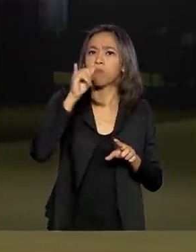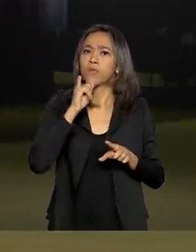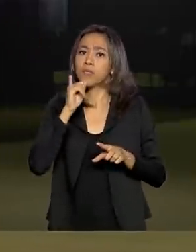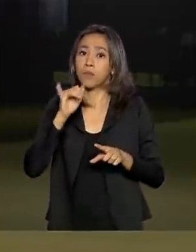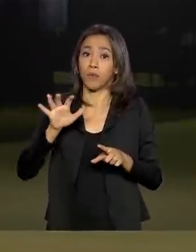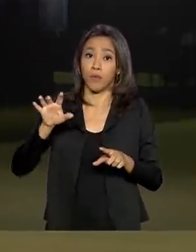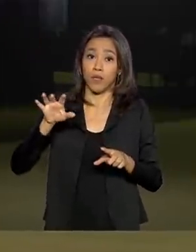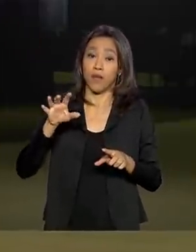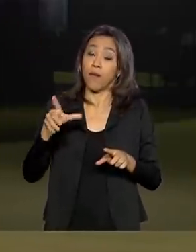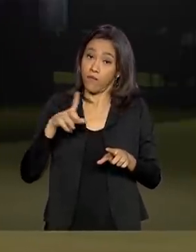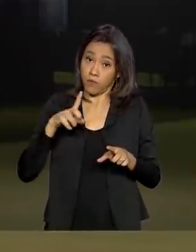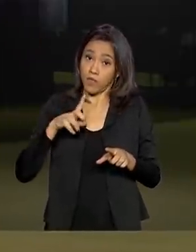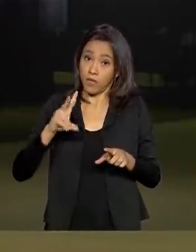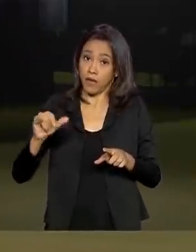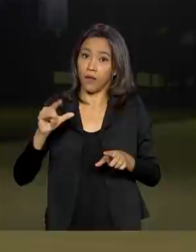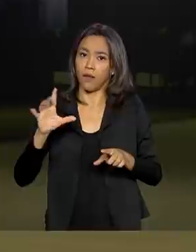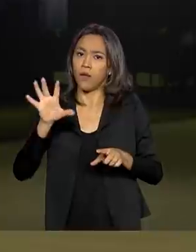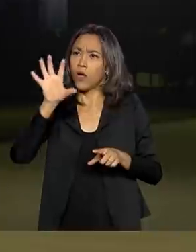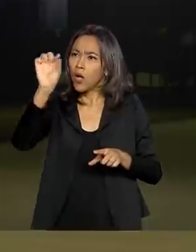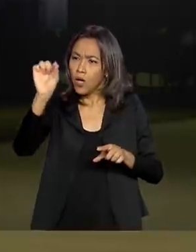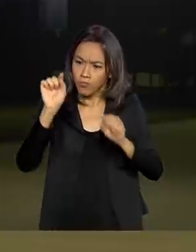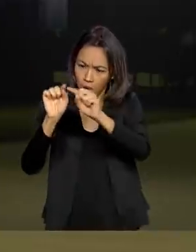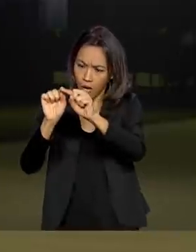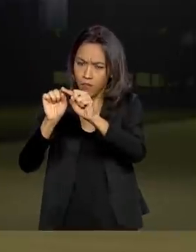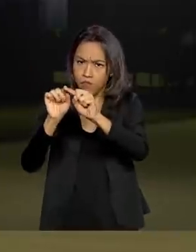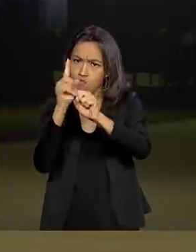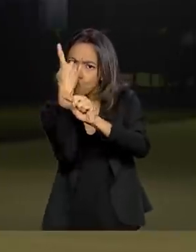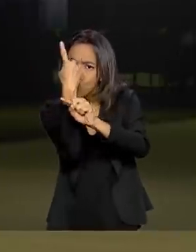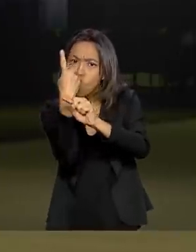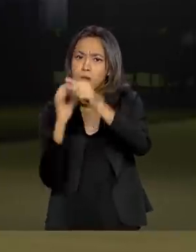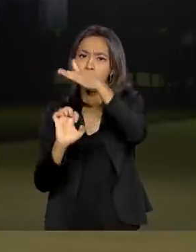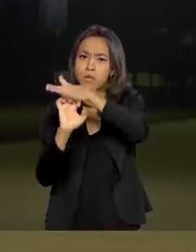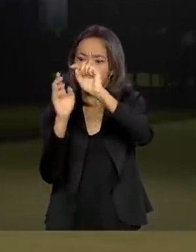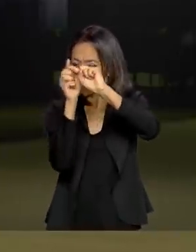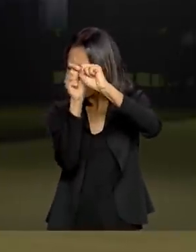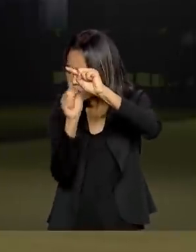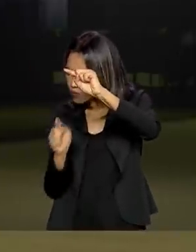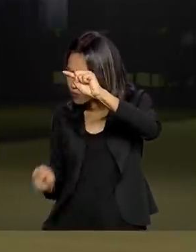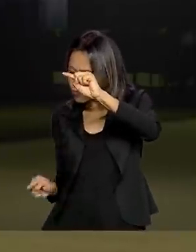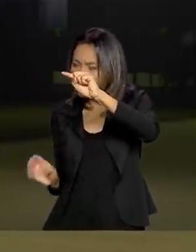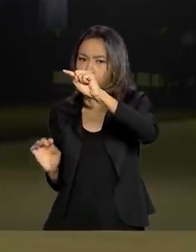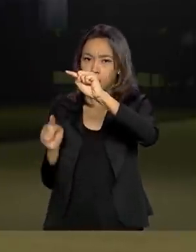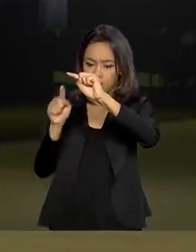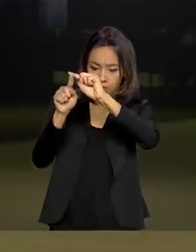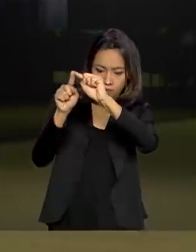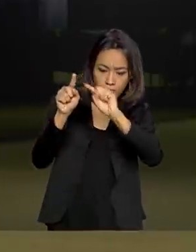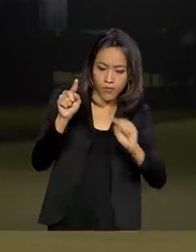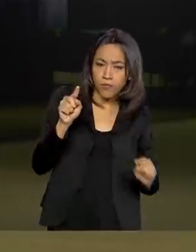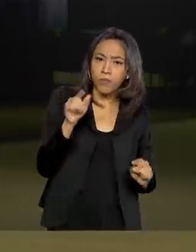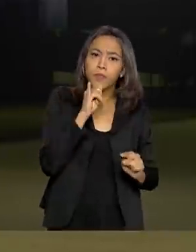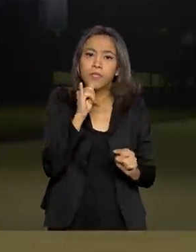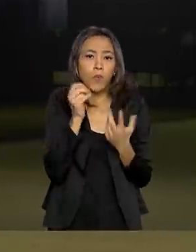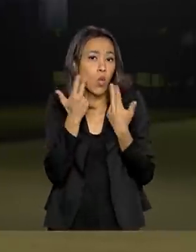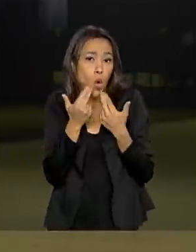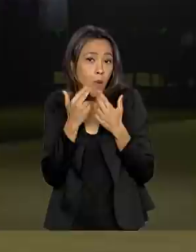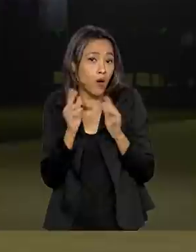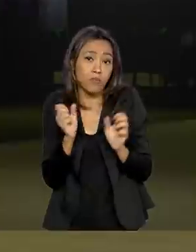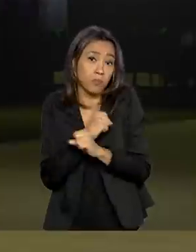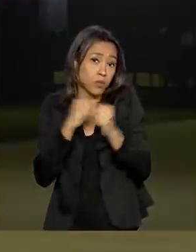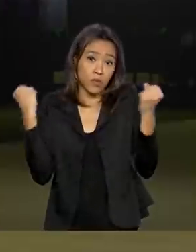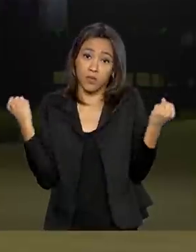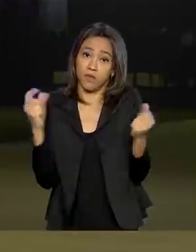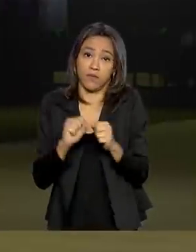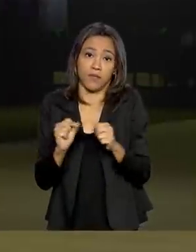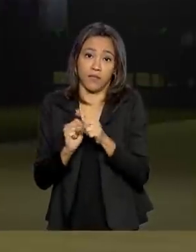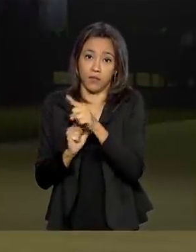segmentos, determinadas origens e destinos que vão ser atribuídos a uma companhia. Então, nós vamos permitir algo que, numa situação normal, não seria possível, né?